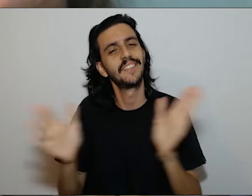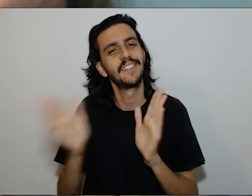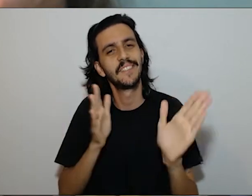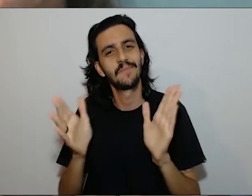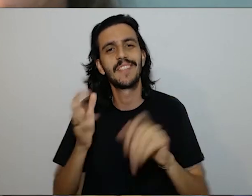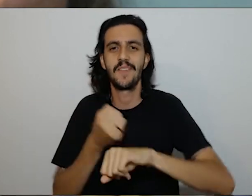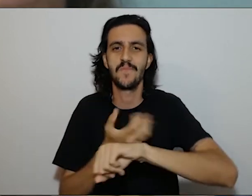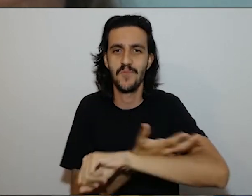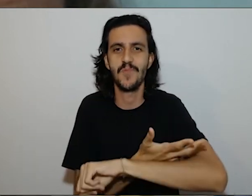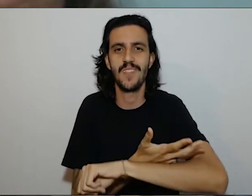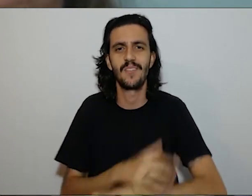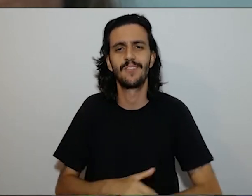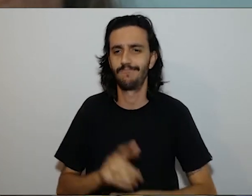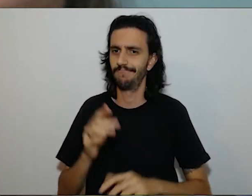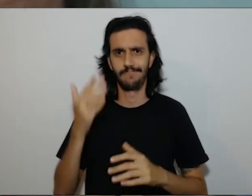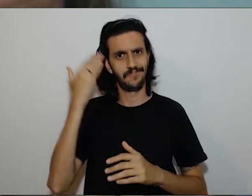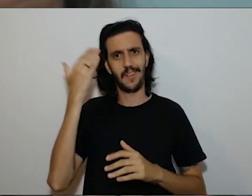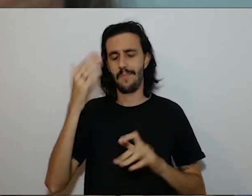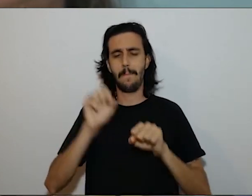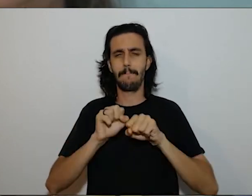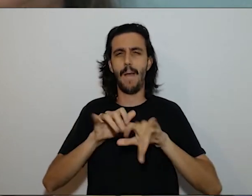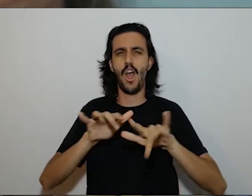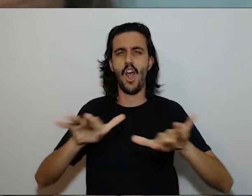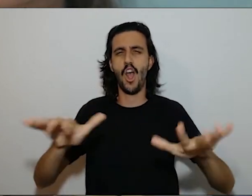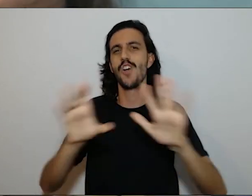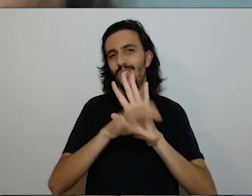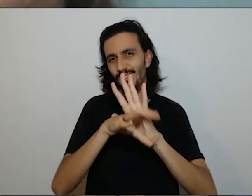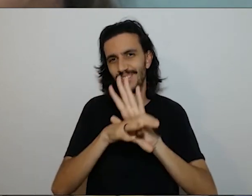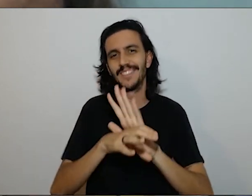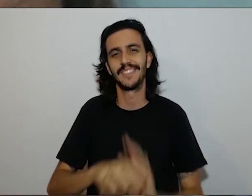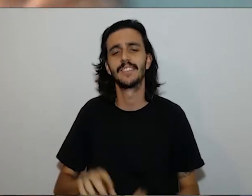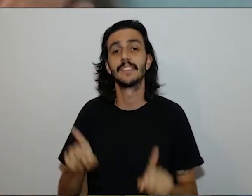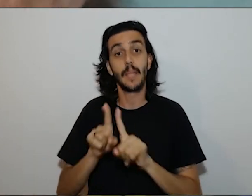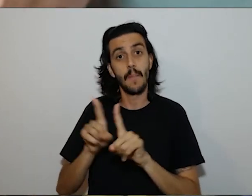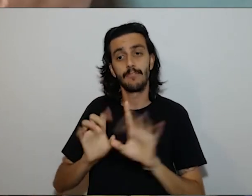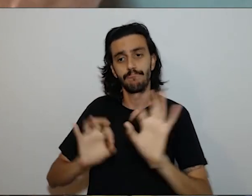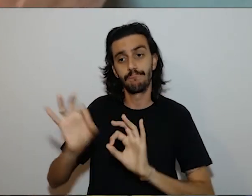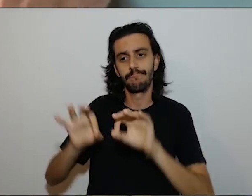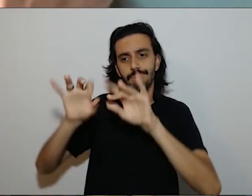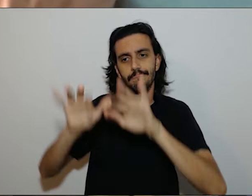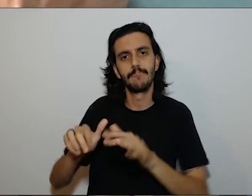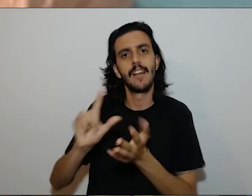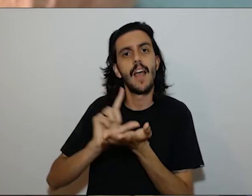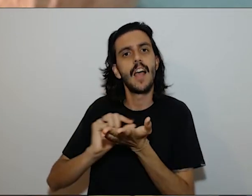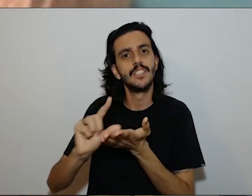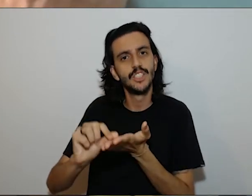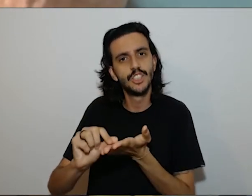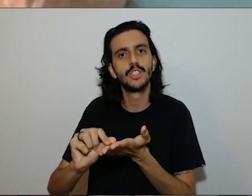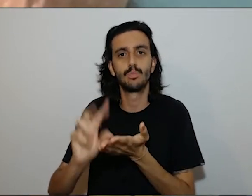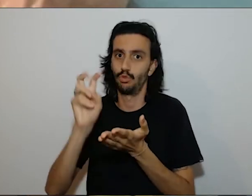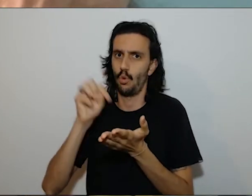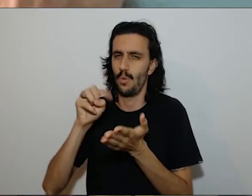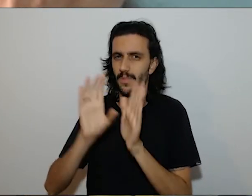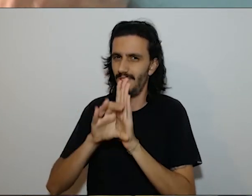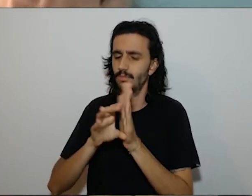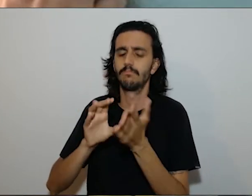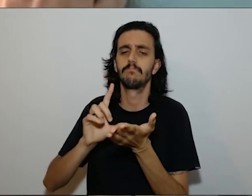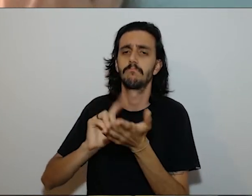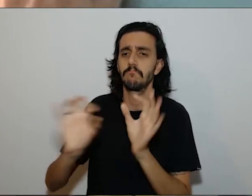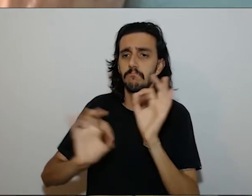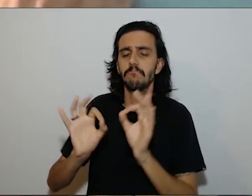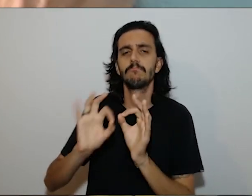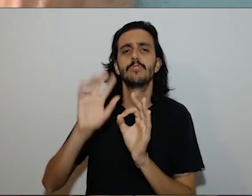emocional nós submetemos o artigo com esse conceito né um evento de